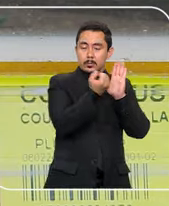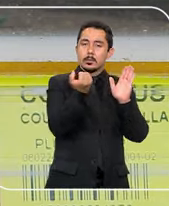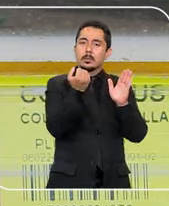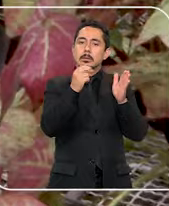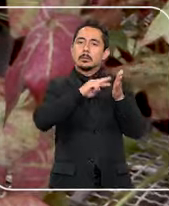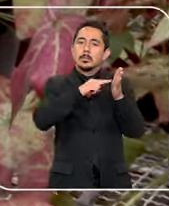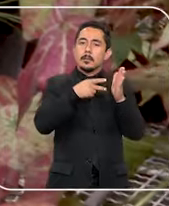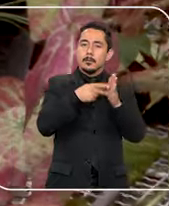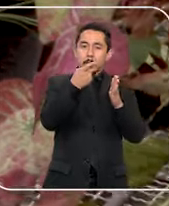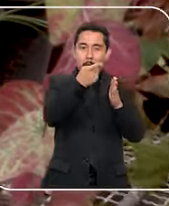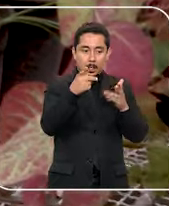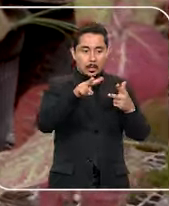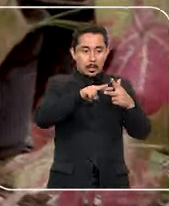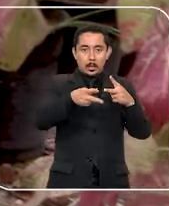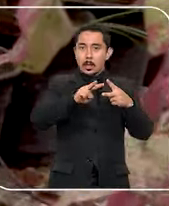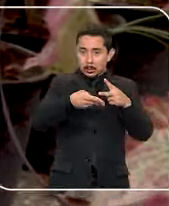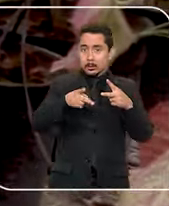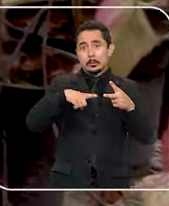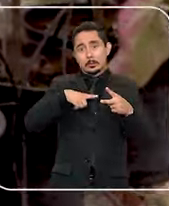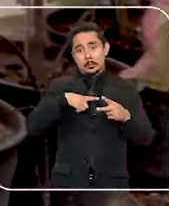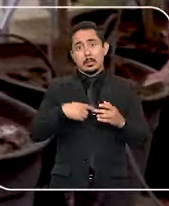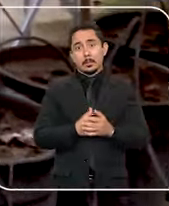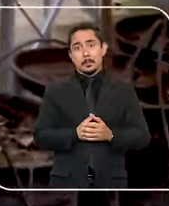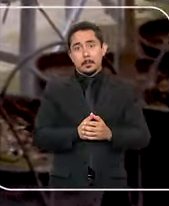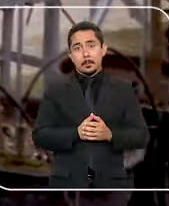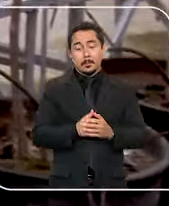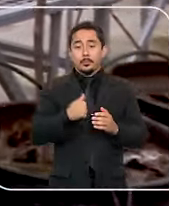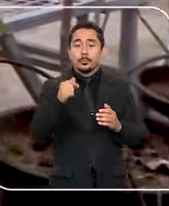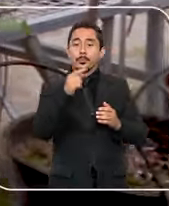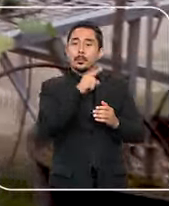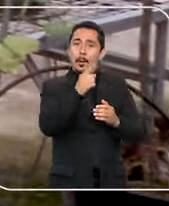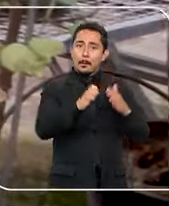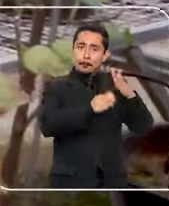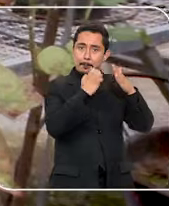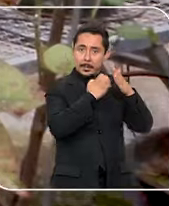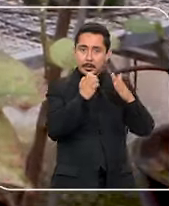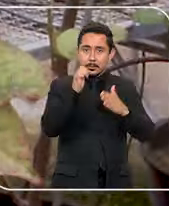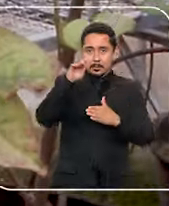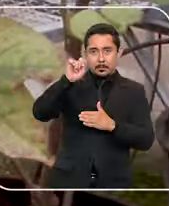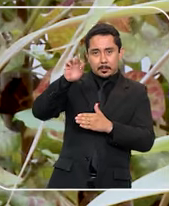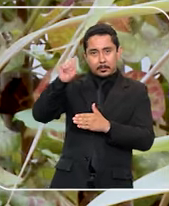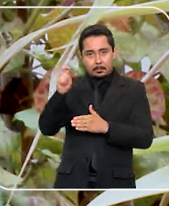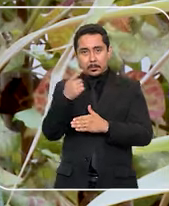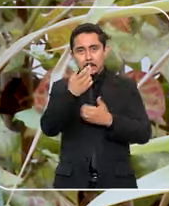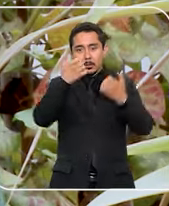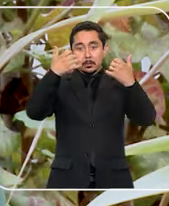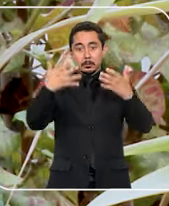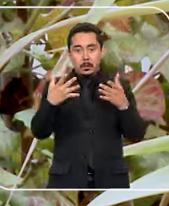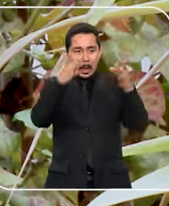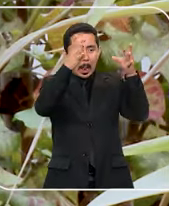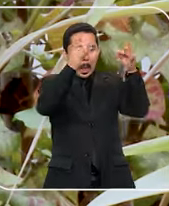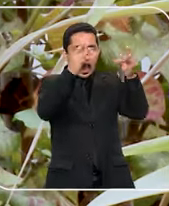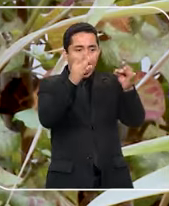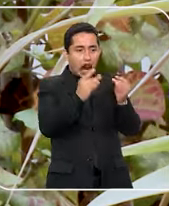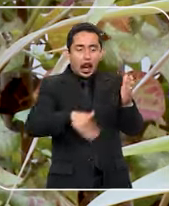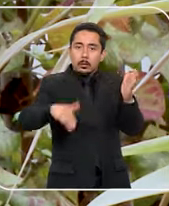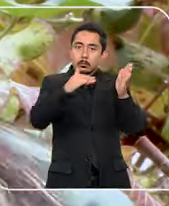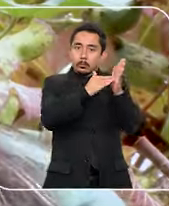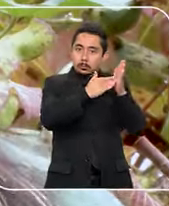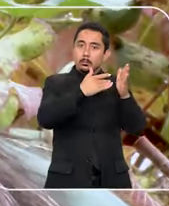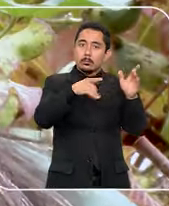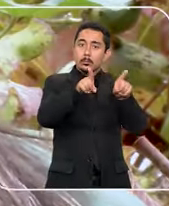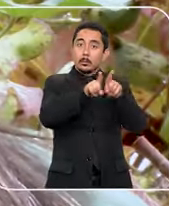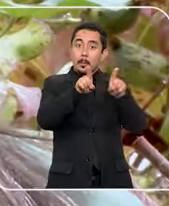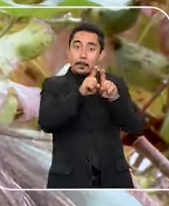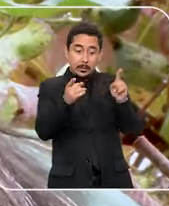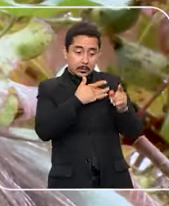transgênico. Ana Brasileira é pesquisadora da Empresa Brasileira de Pesquisa Agropecuária, a Embrapa. Ela explica as características desses itens